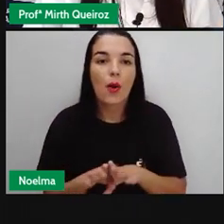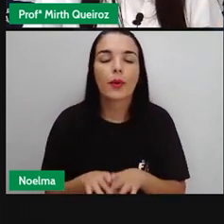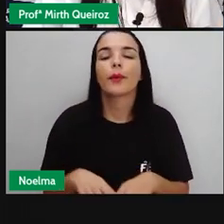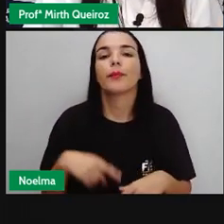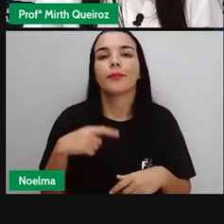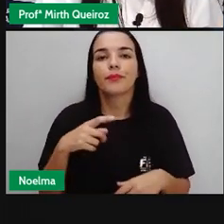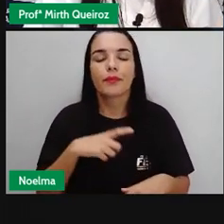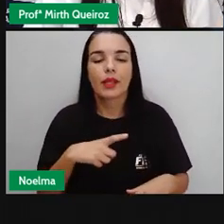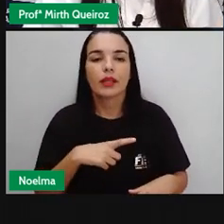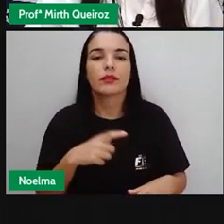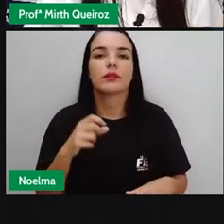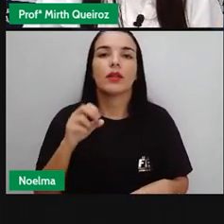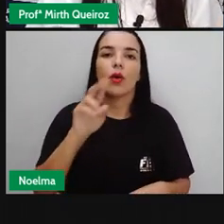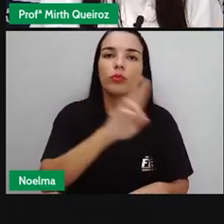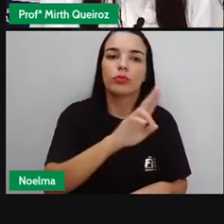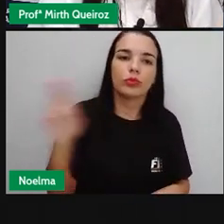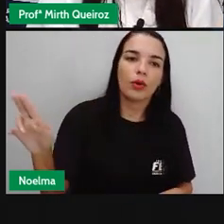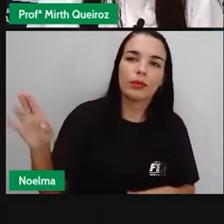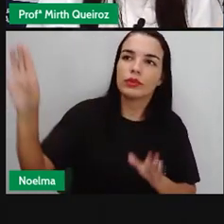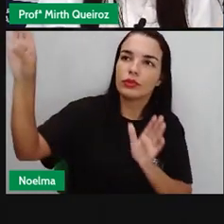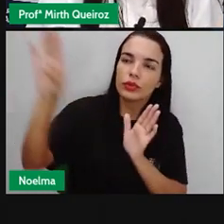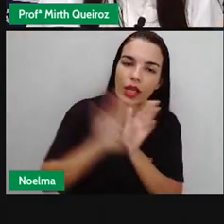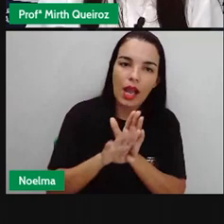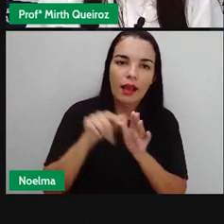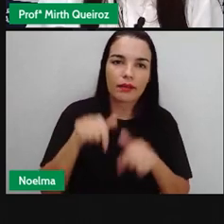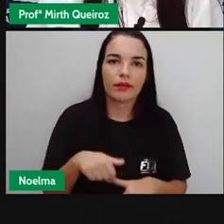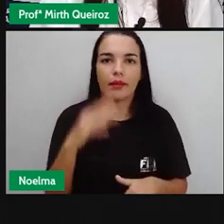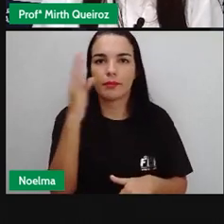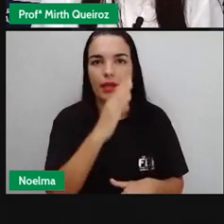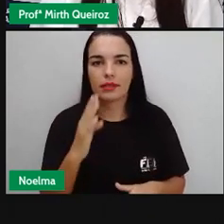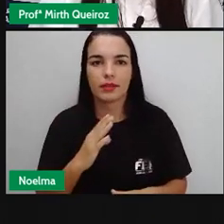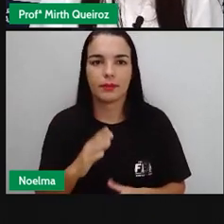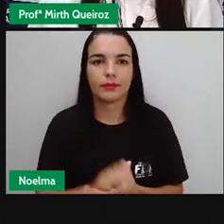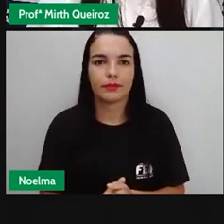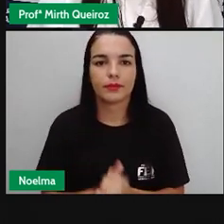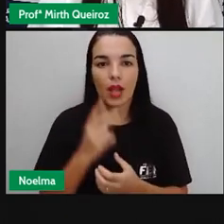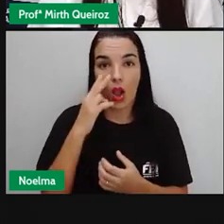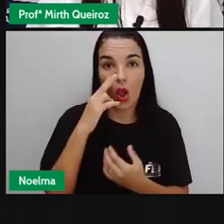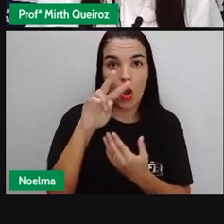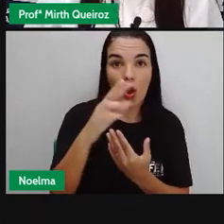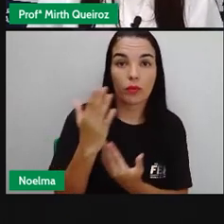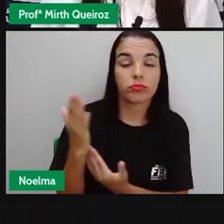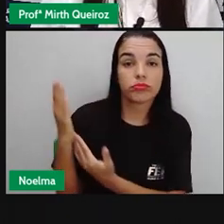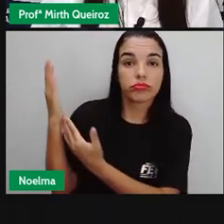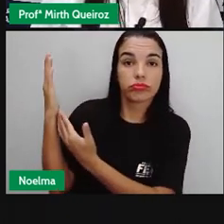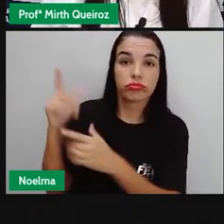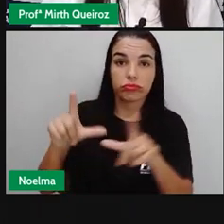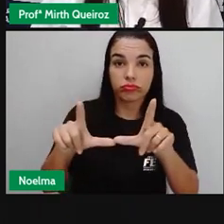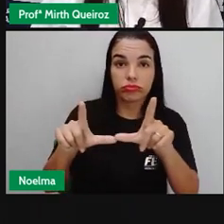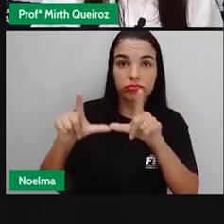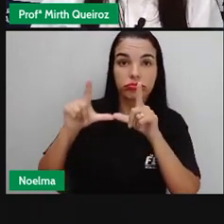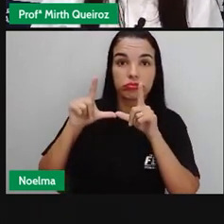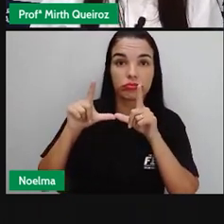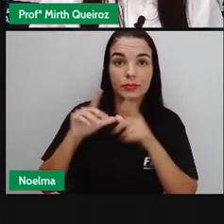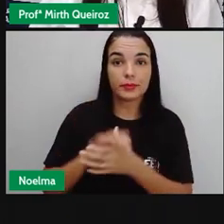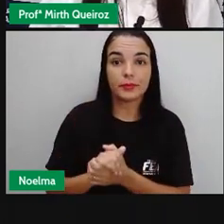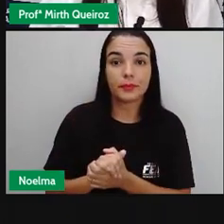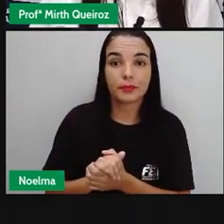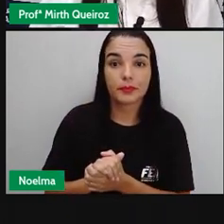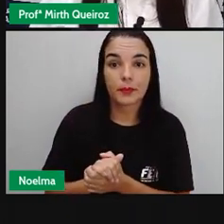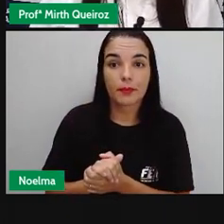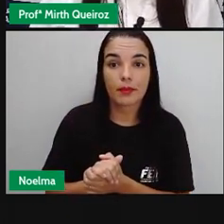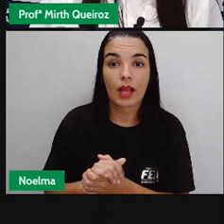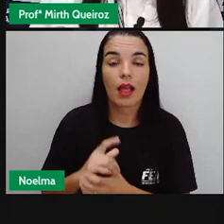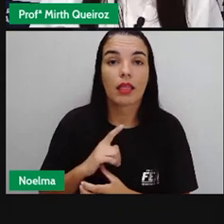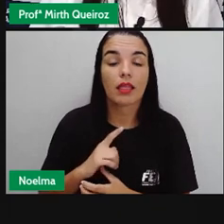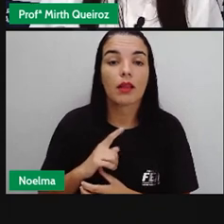para o nosso, que é o nosso Brasil. Observem essa tela. Essa